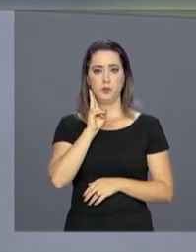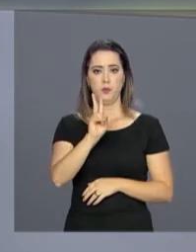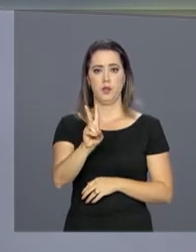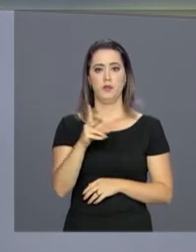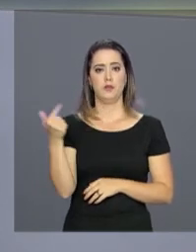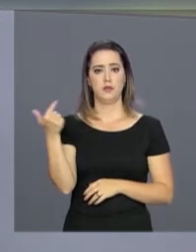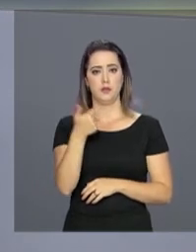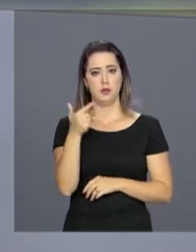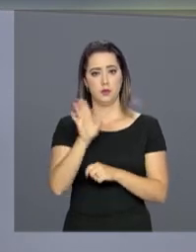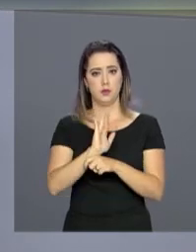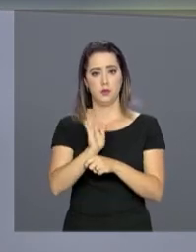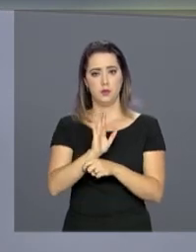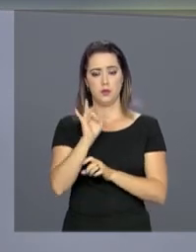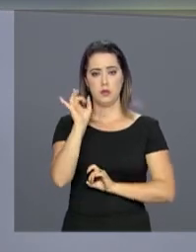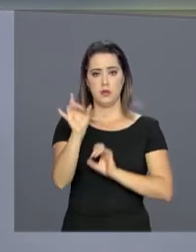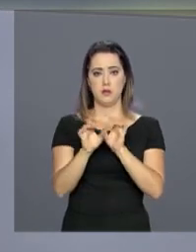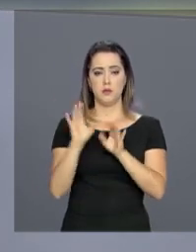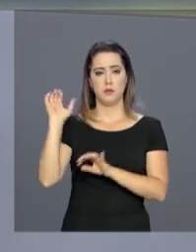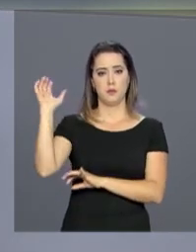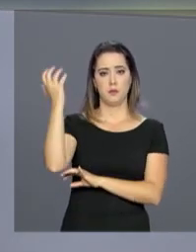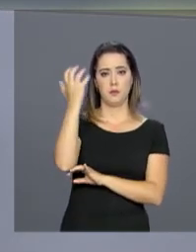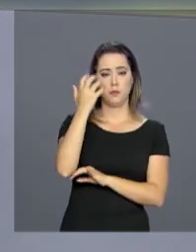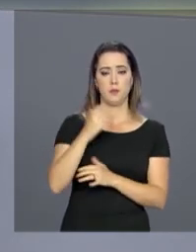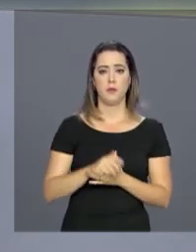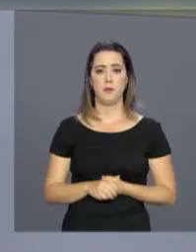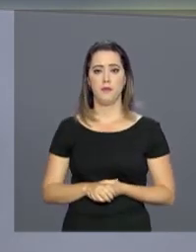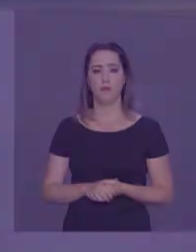na segunda reportagem do Especial Parques.